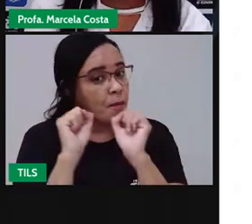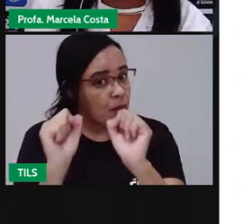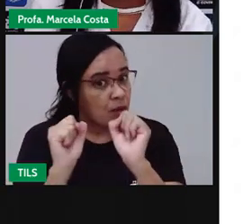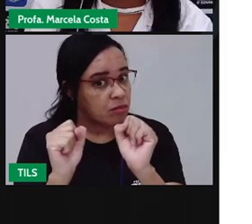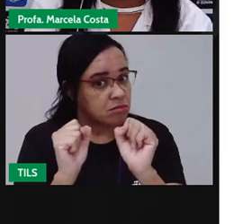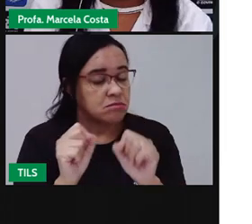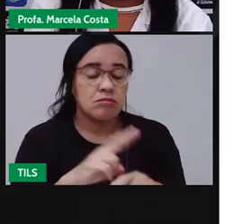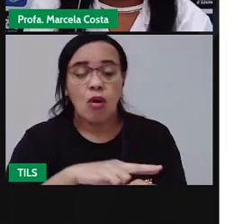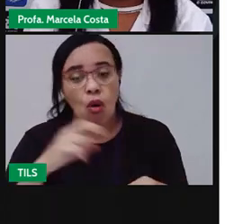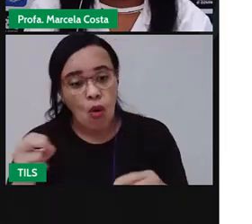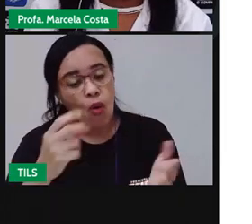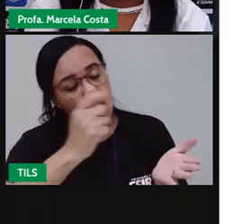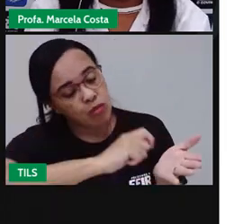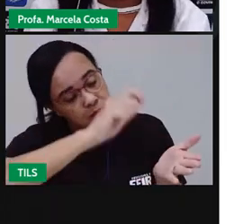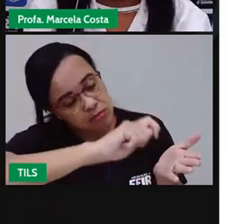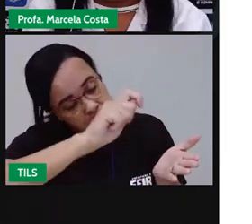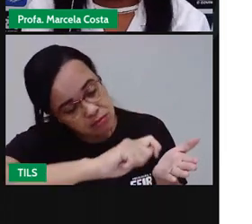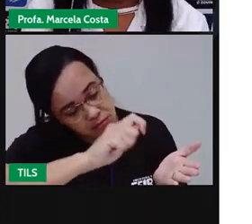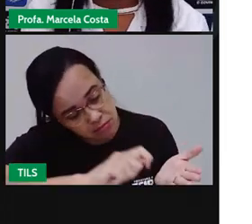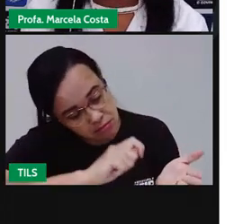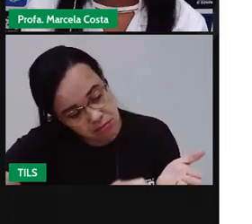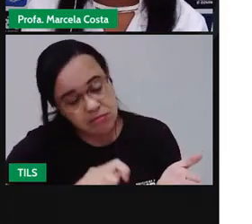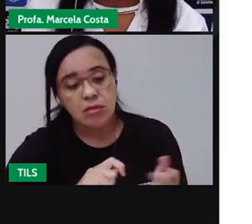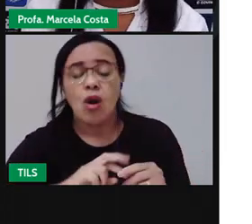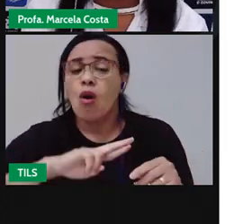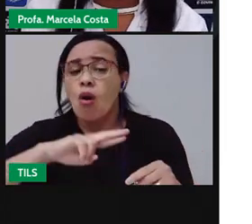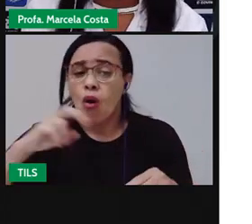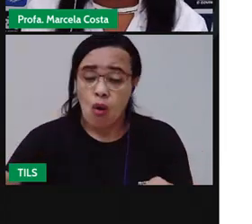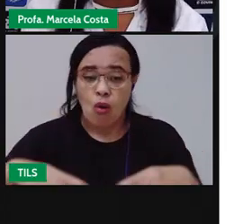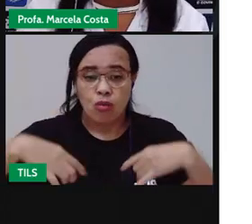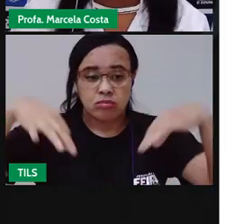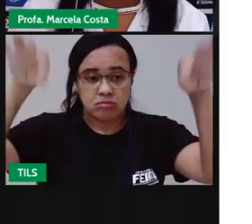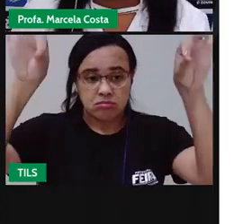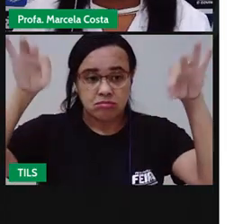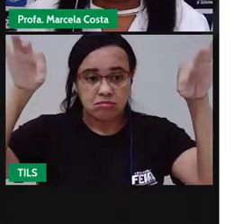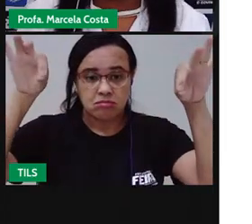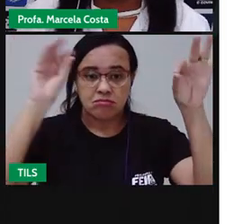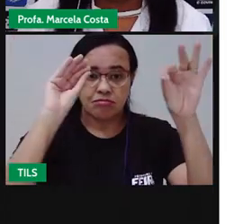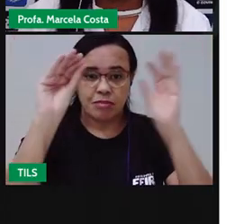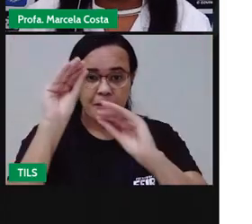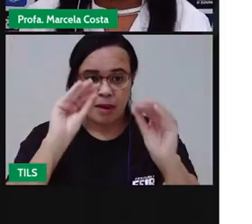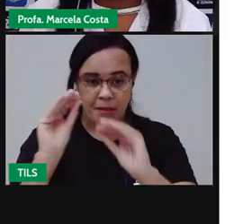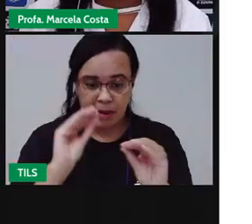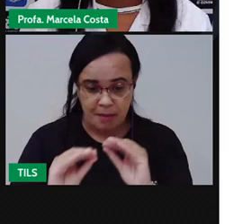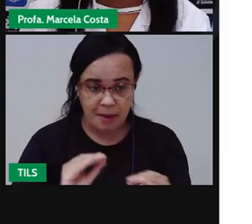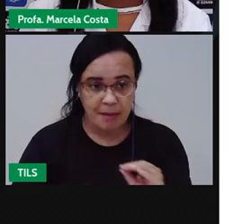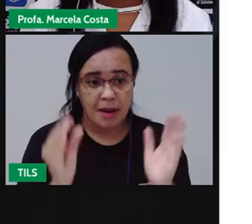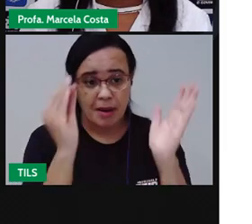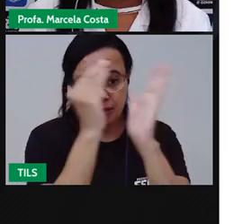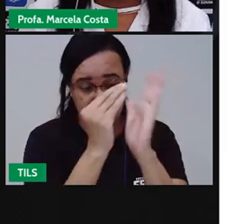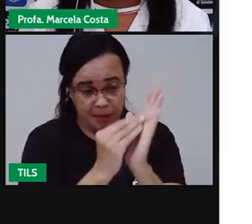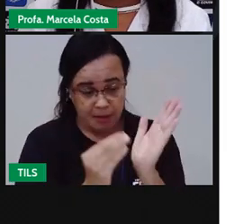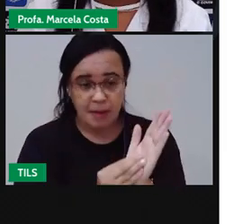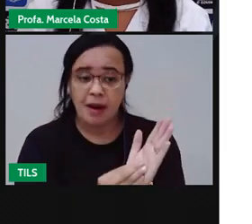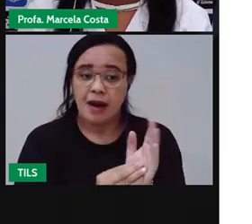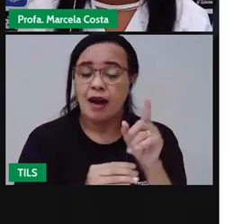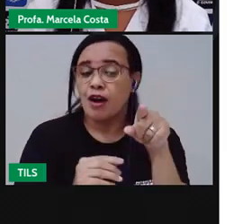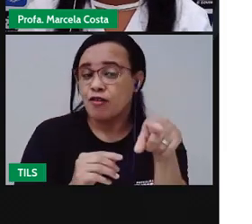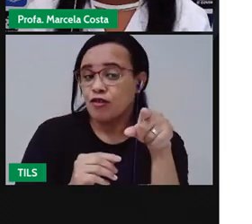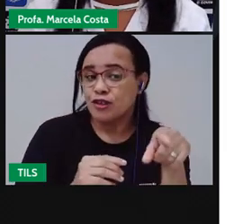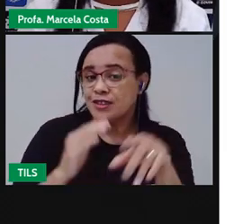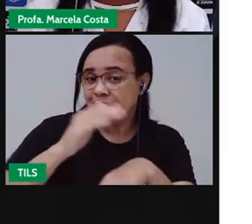Também pode ser por meio de um cartaz, com imagens. Capricha aí! Quero ver